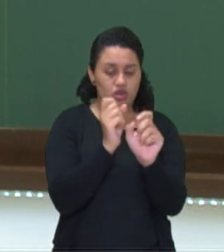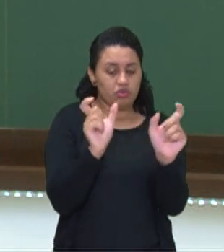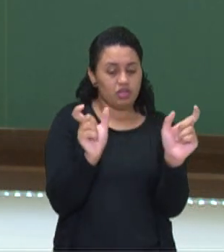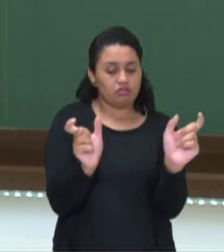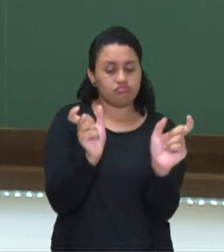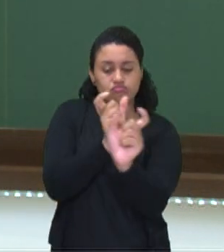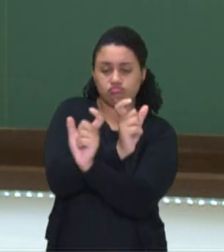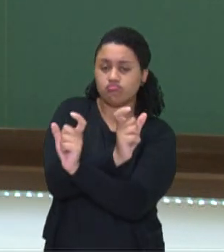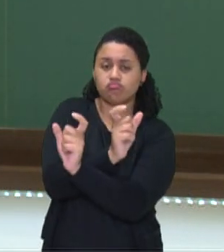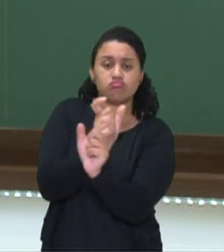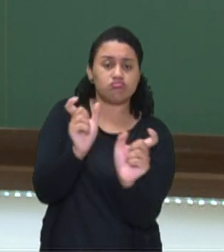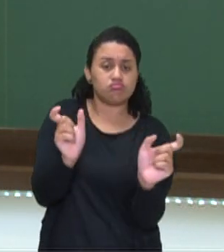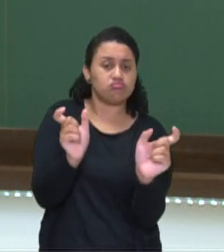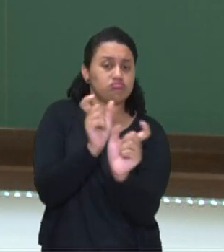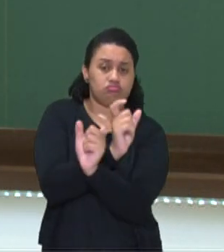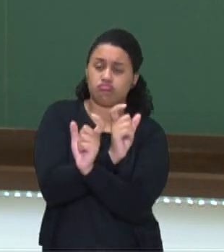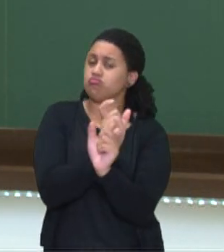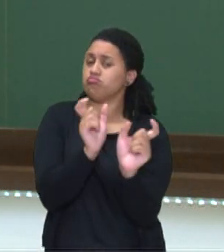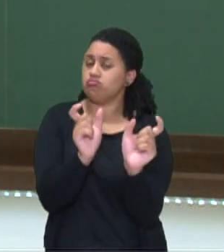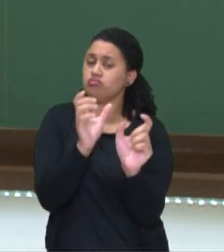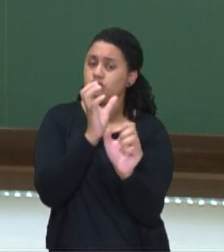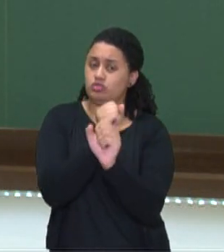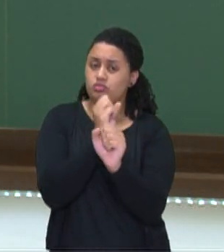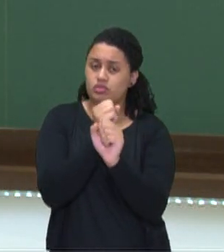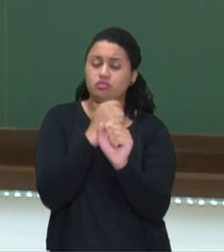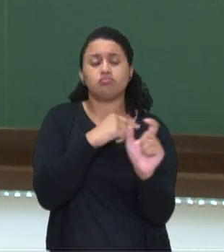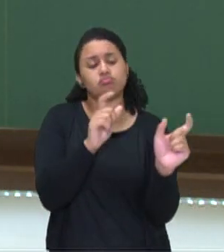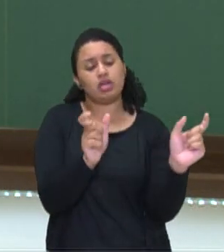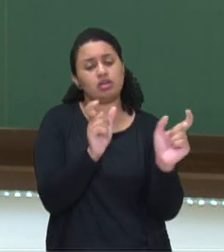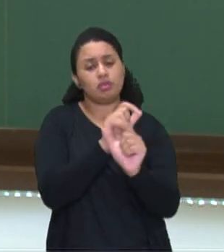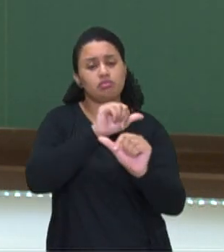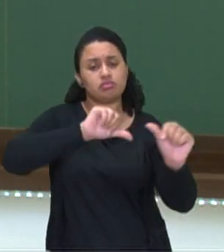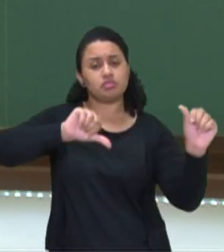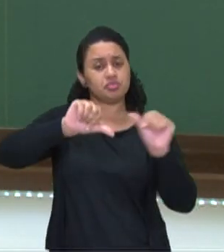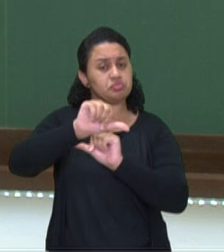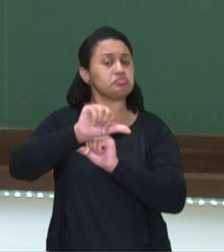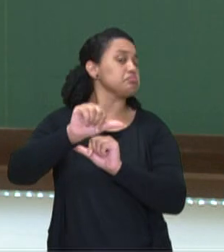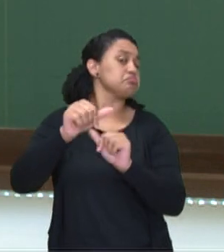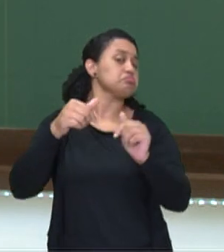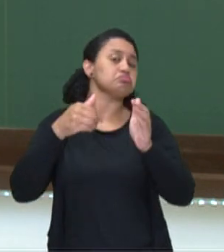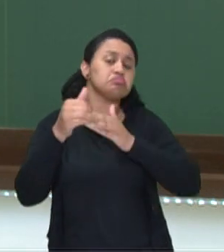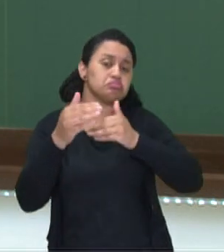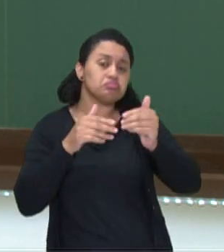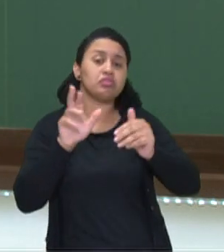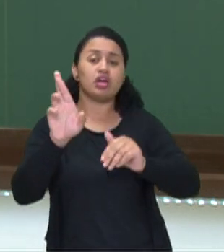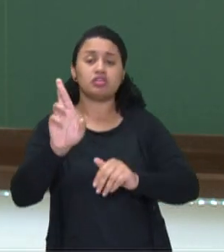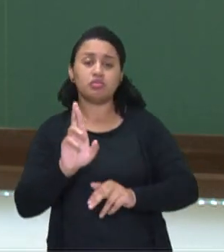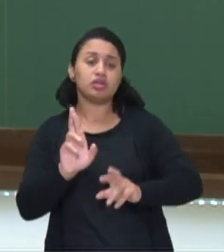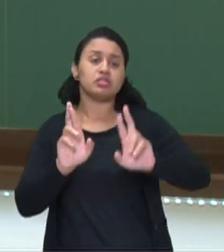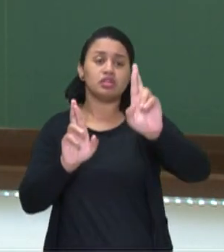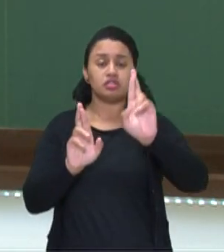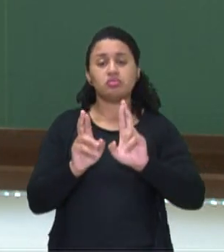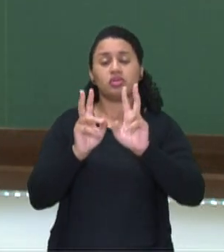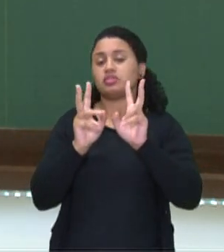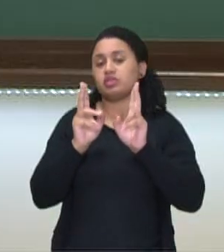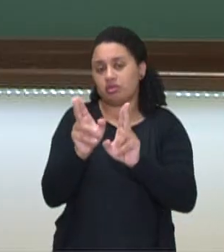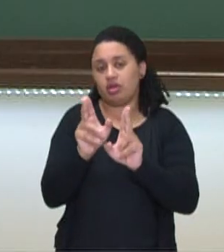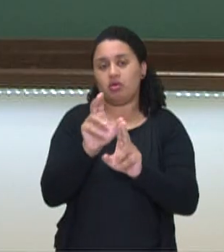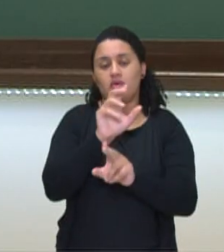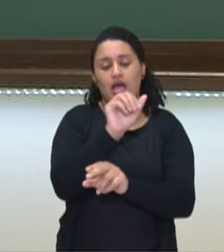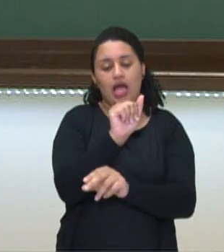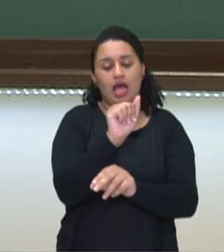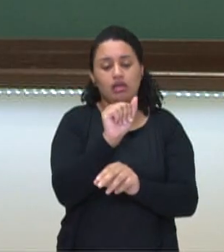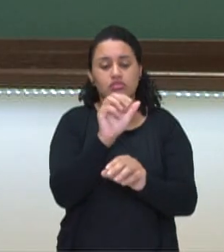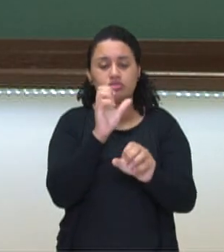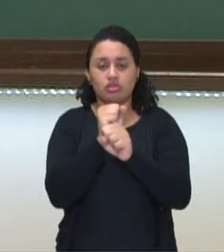mais 54, que vai dar o mesmo resultado. Então, tanto faz eu fazer A mais B ou B mais A, que na